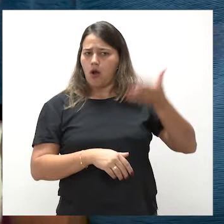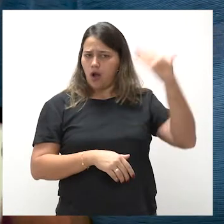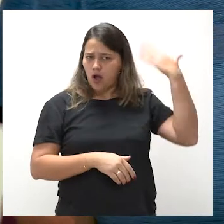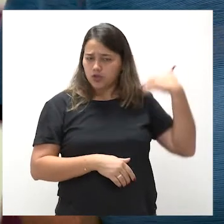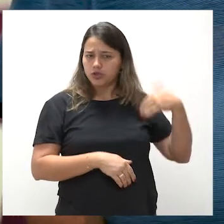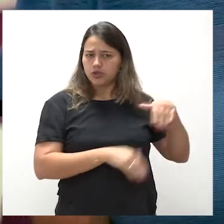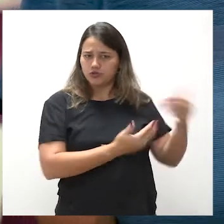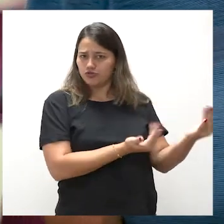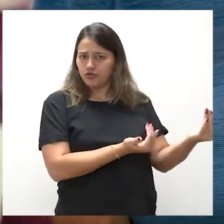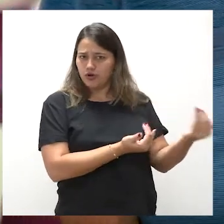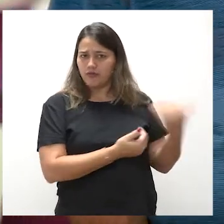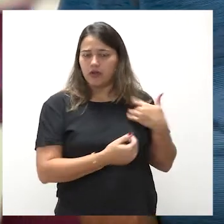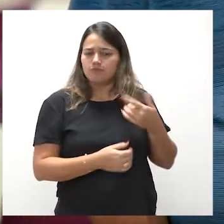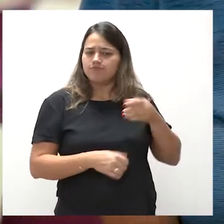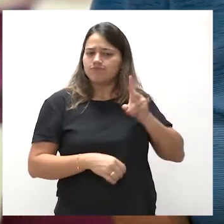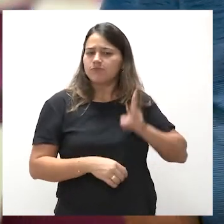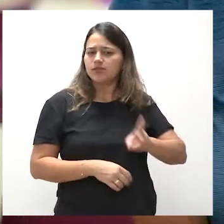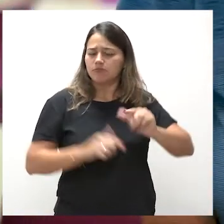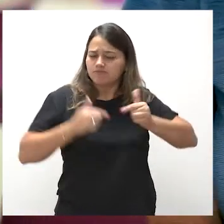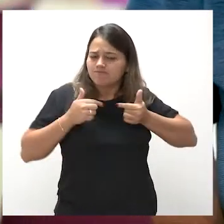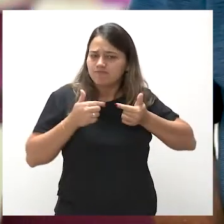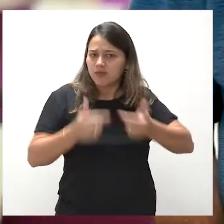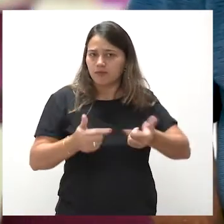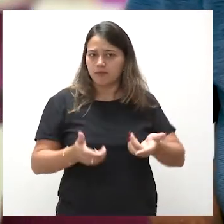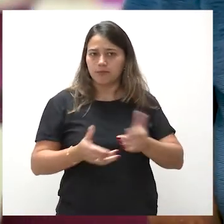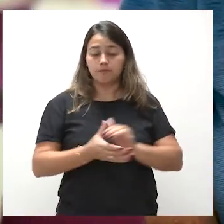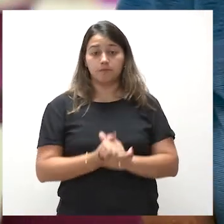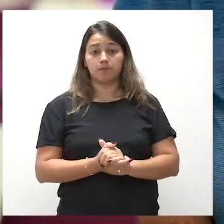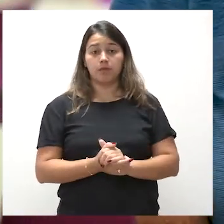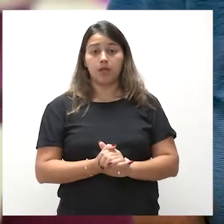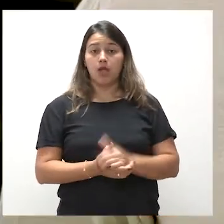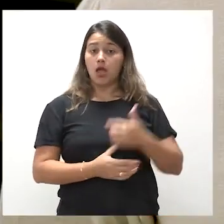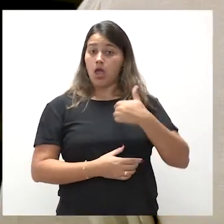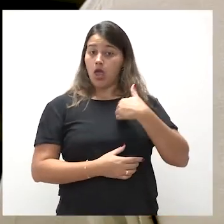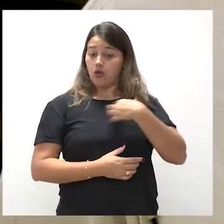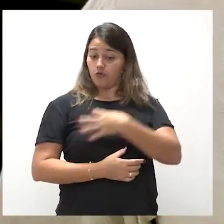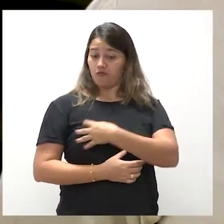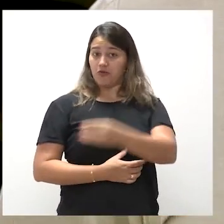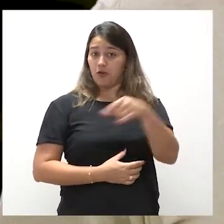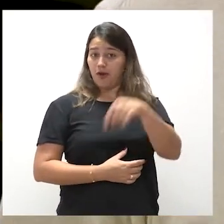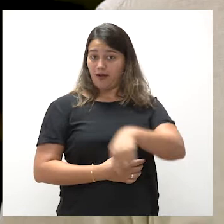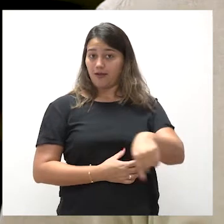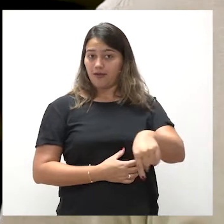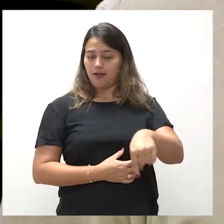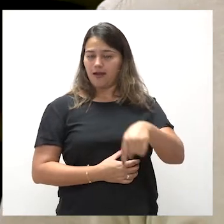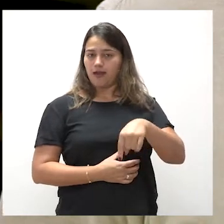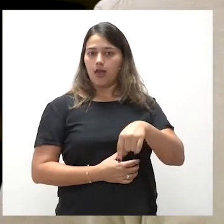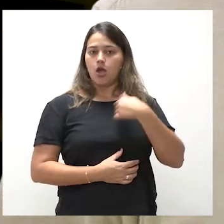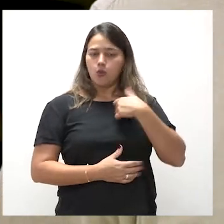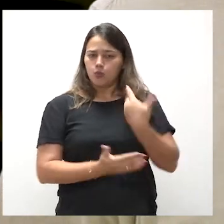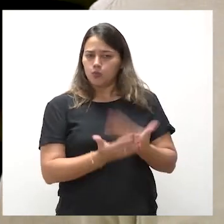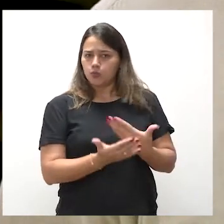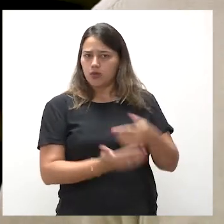conviver com jovens sempre é um desafio constante. Bom, eu sou filho dessa universidade.